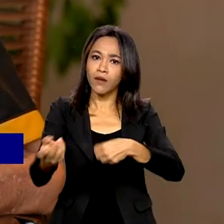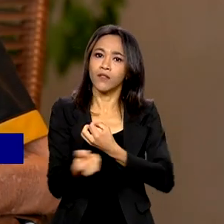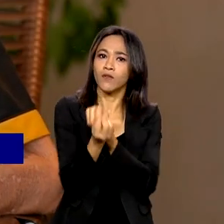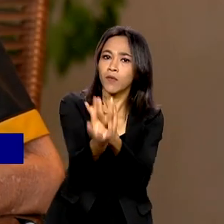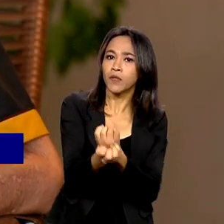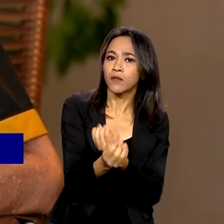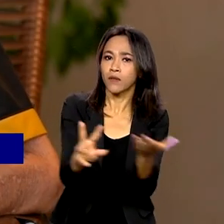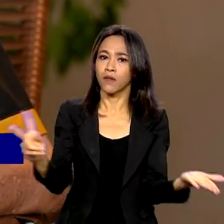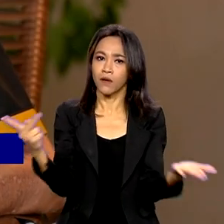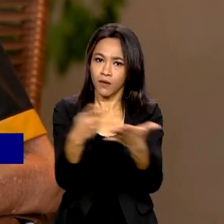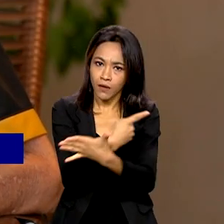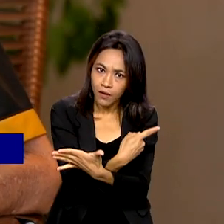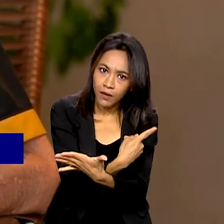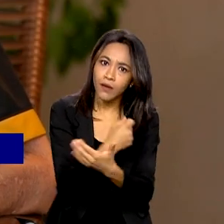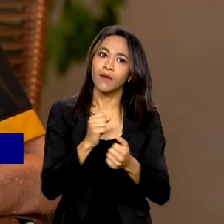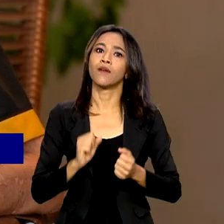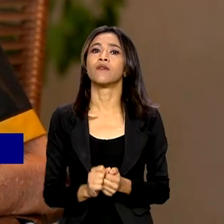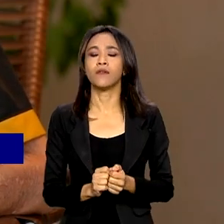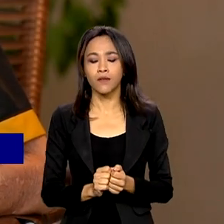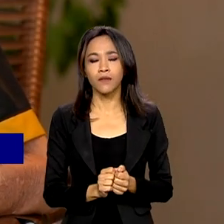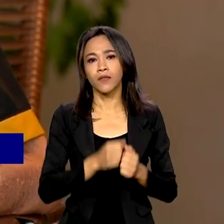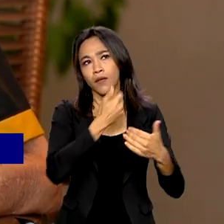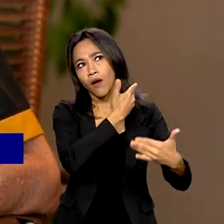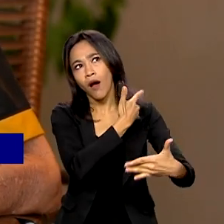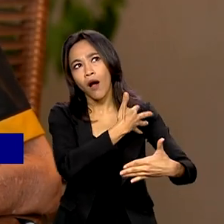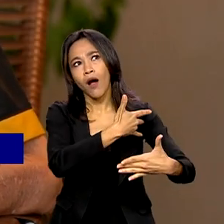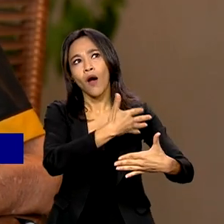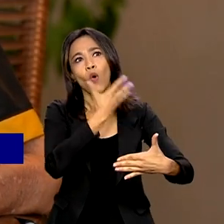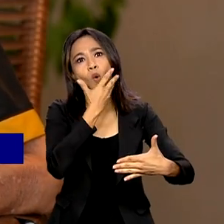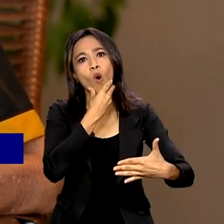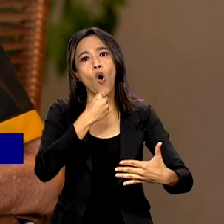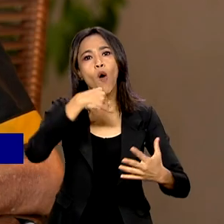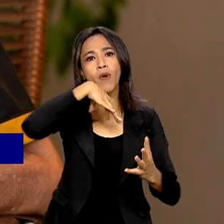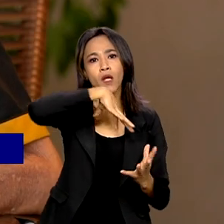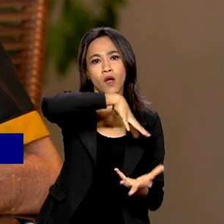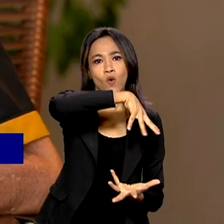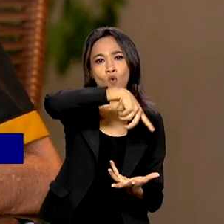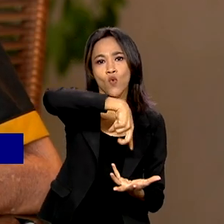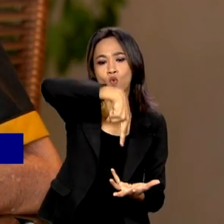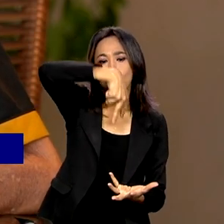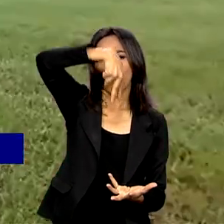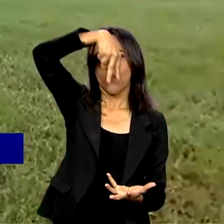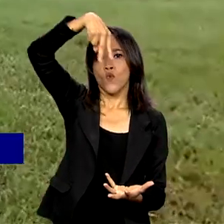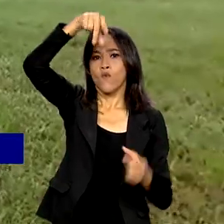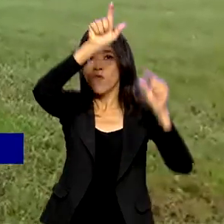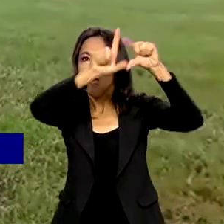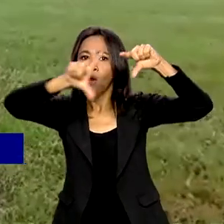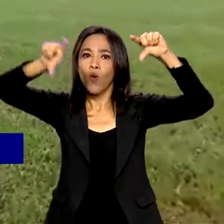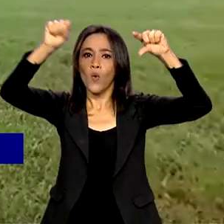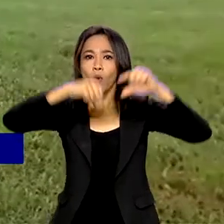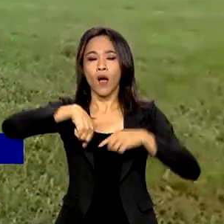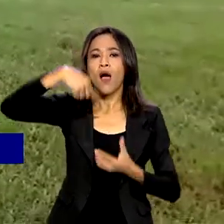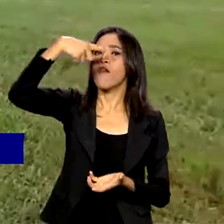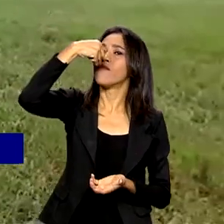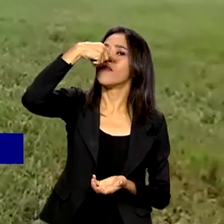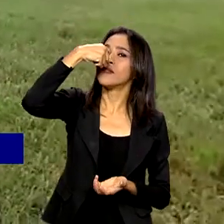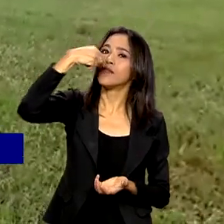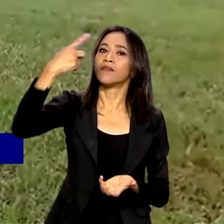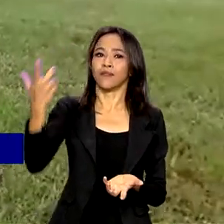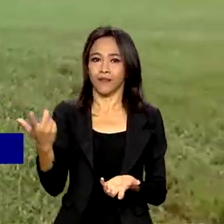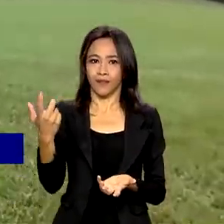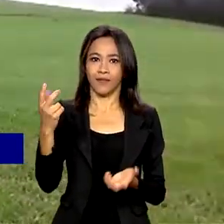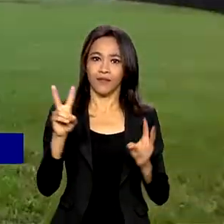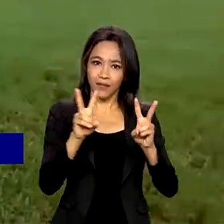inusitados, o longo que foi a lua, a vacina do Zé Gotinha. Essa lavoura é segurada